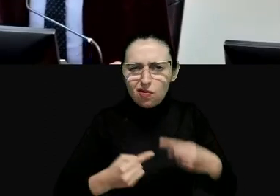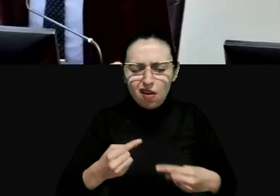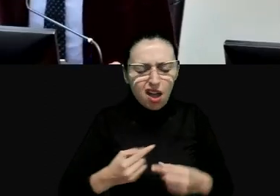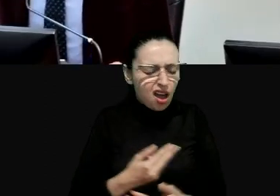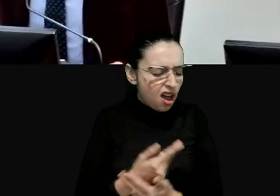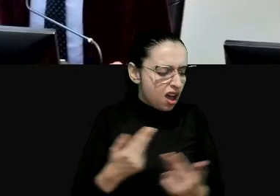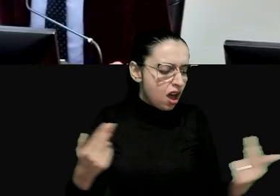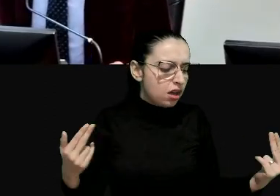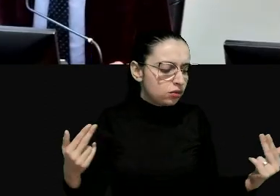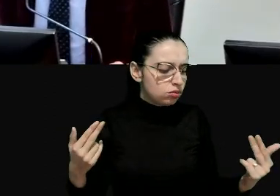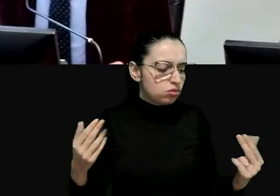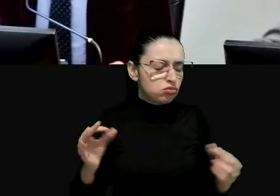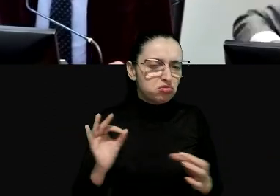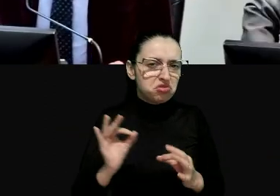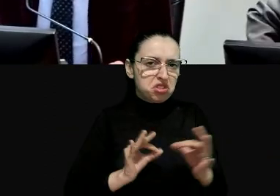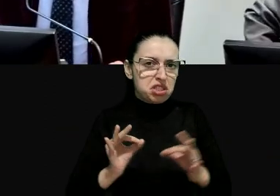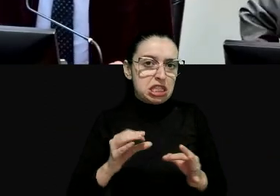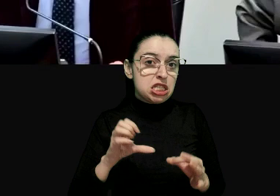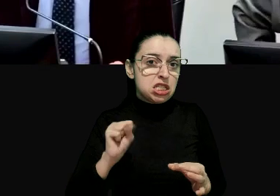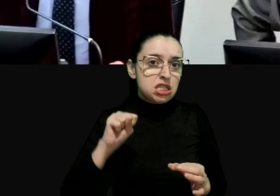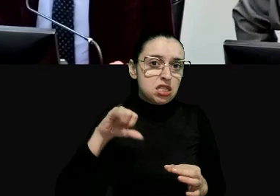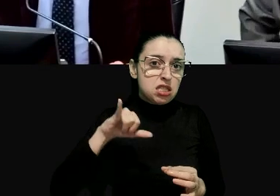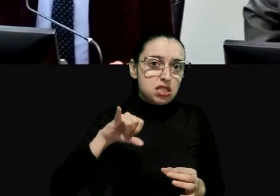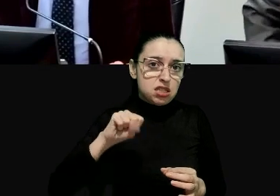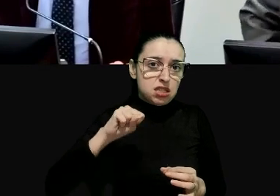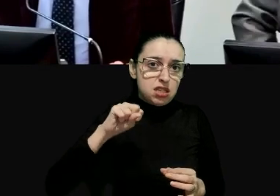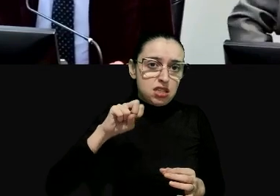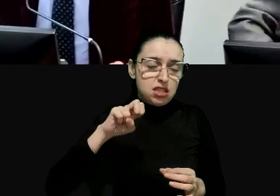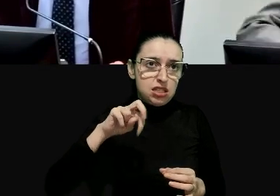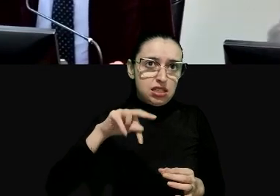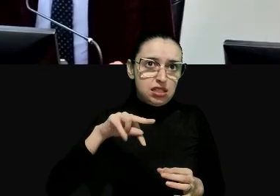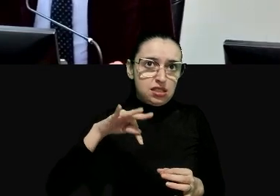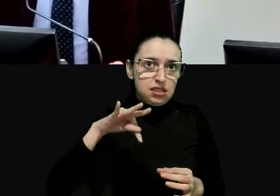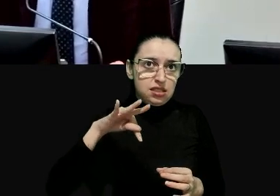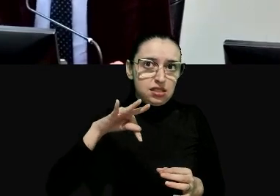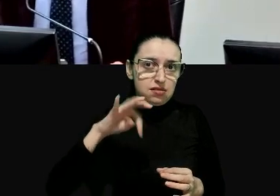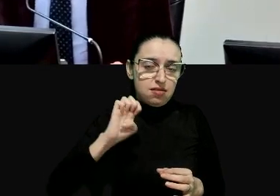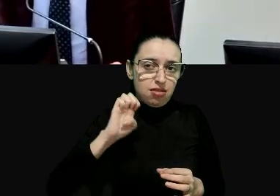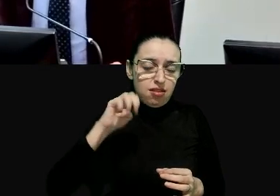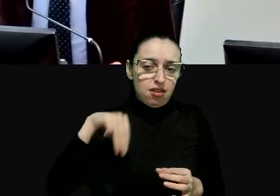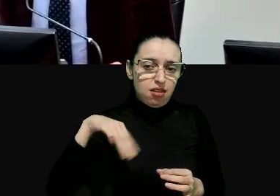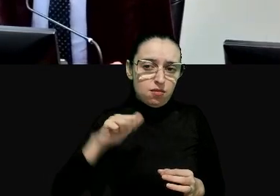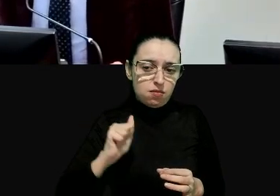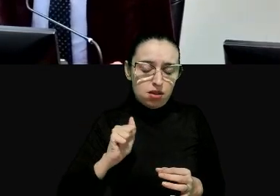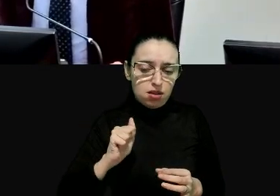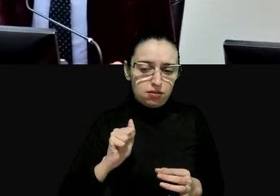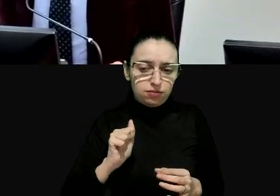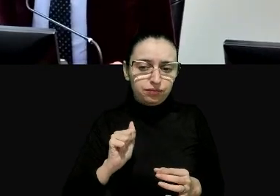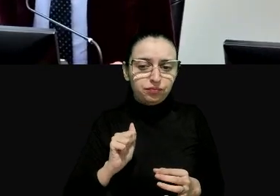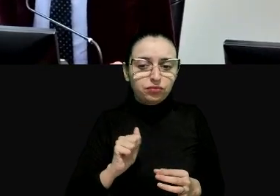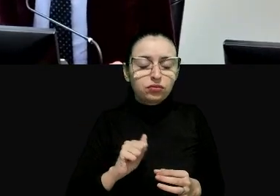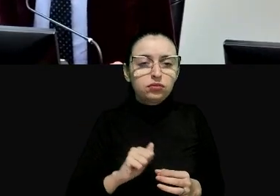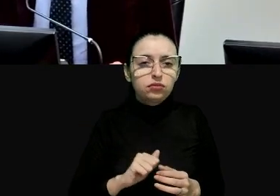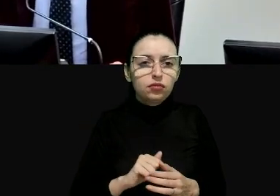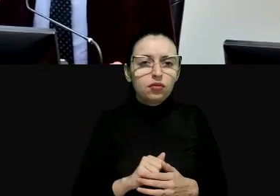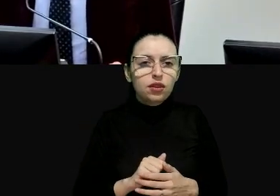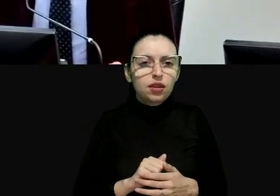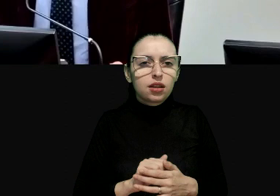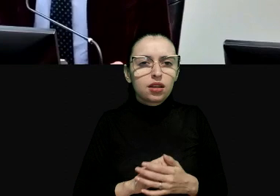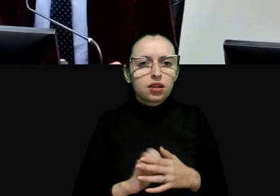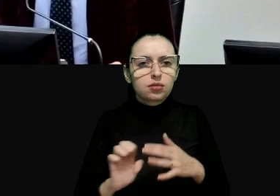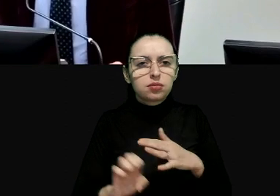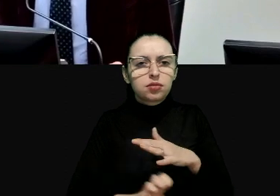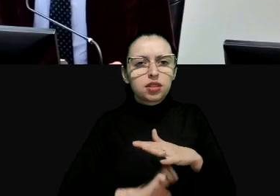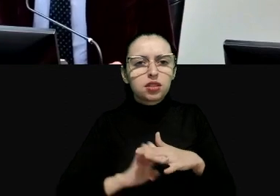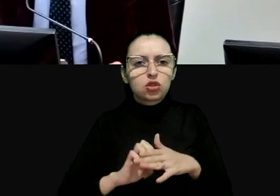entre os vários sistemas se fundou o Instituto Iberoamericano